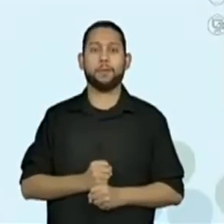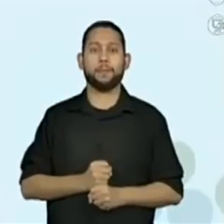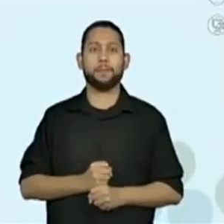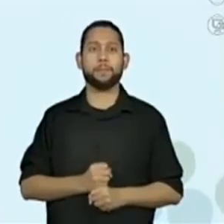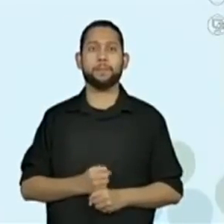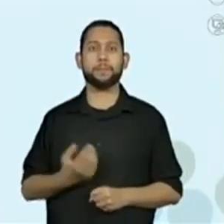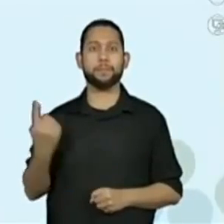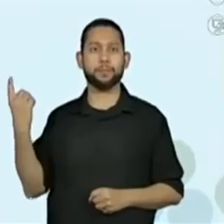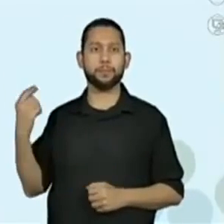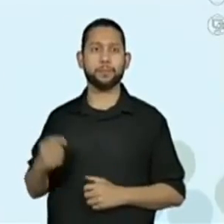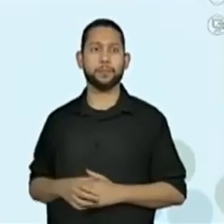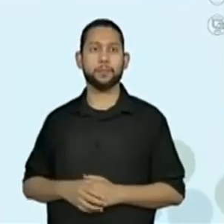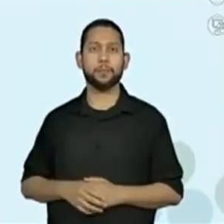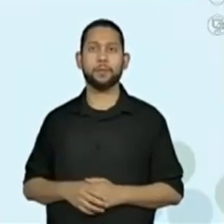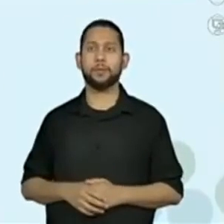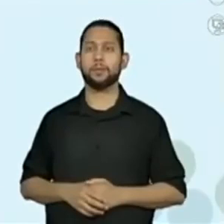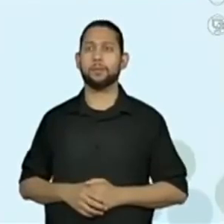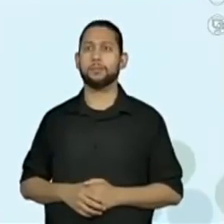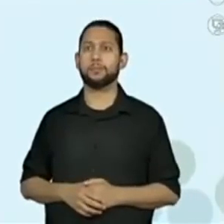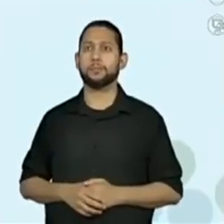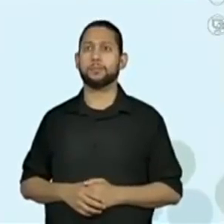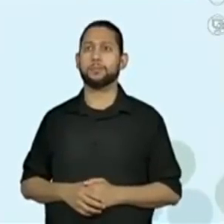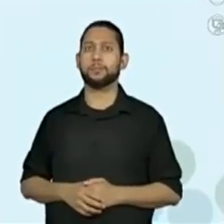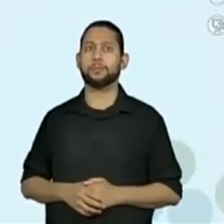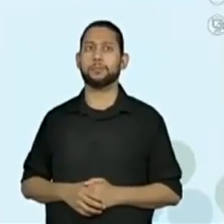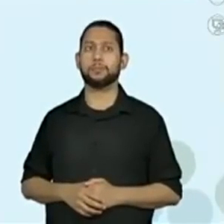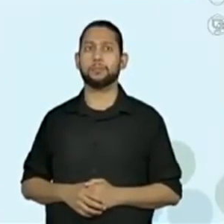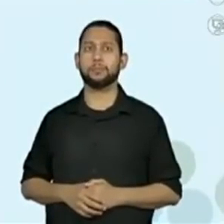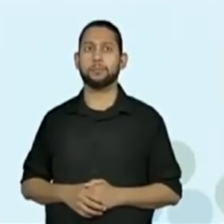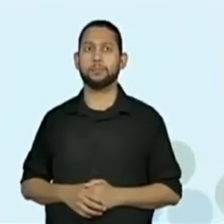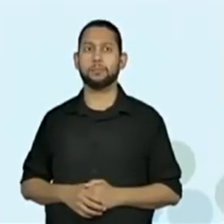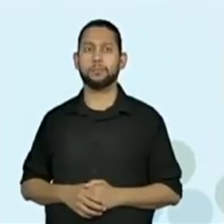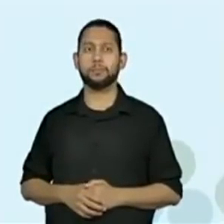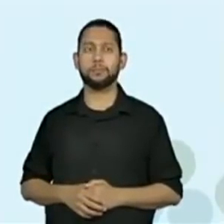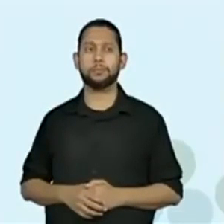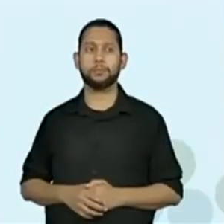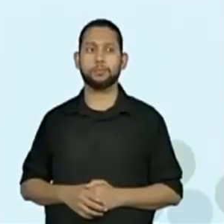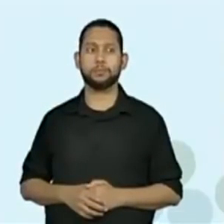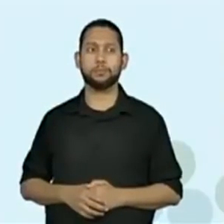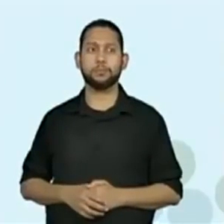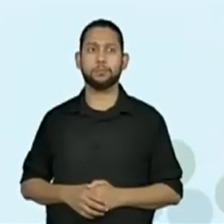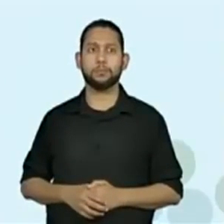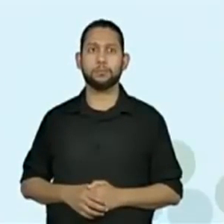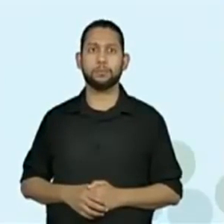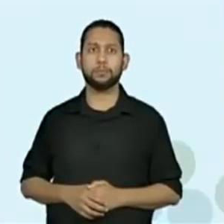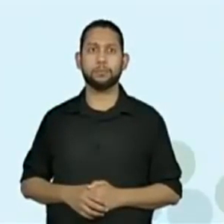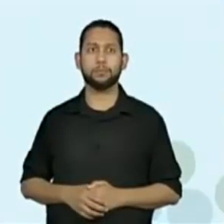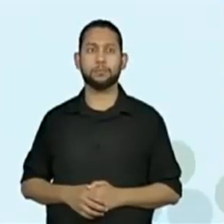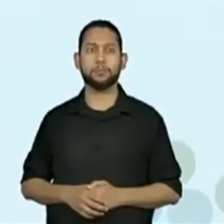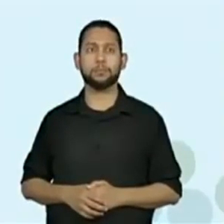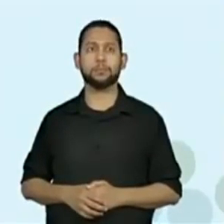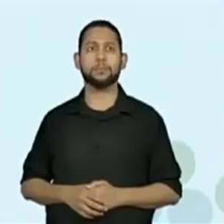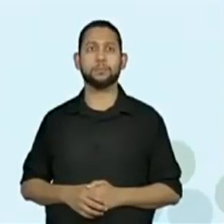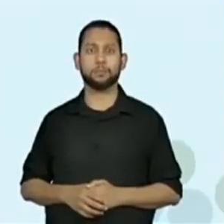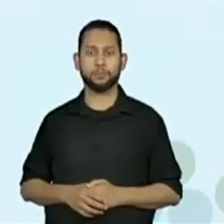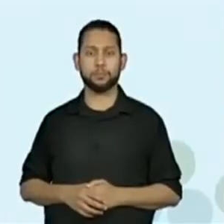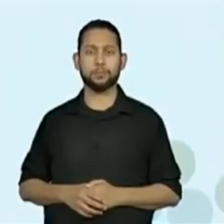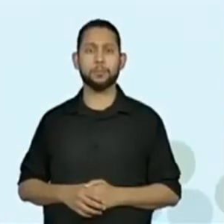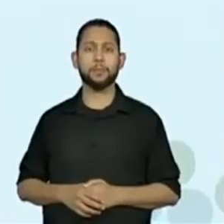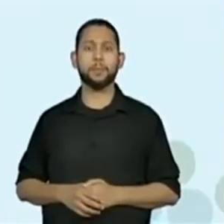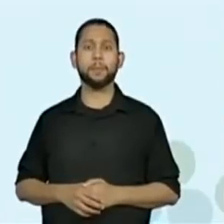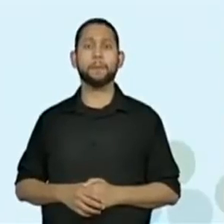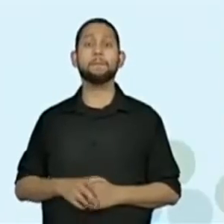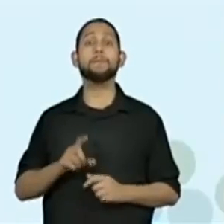opa, temos o marca-texto selecionado, já vou arrumar. Então temos